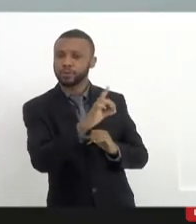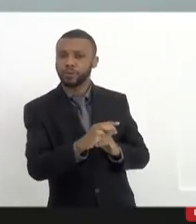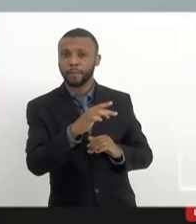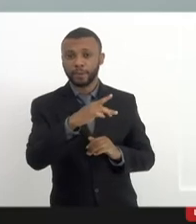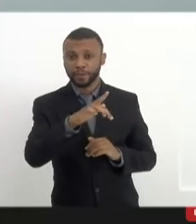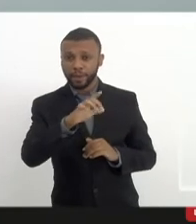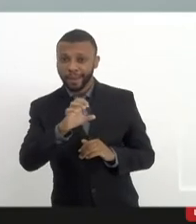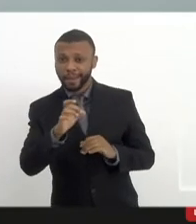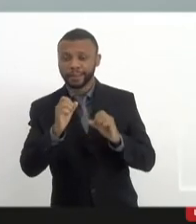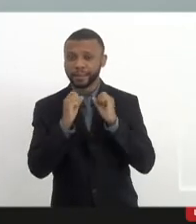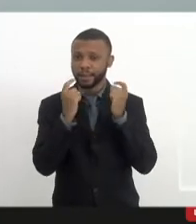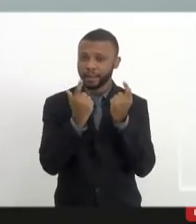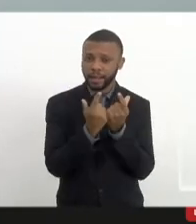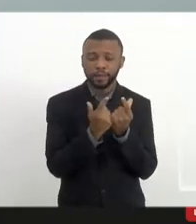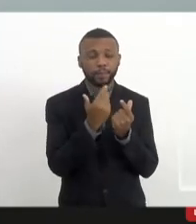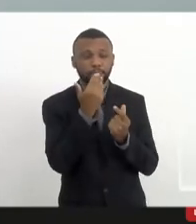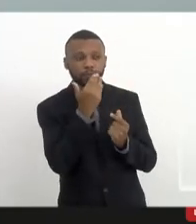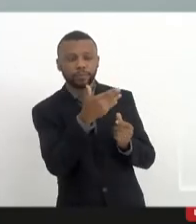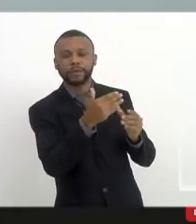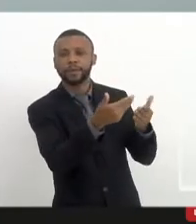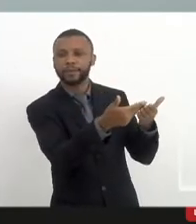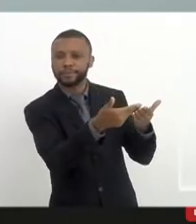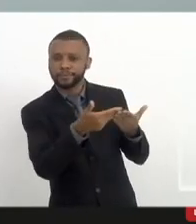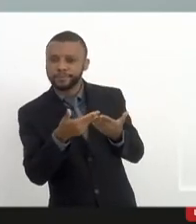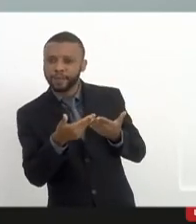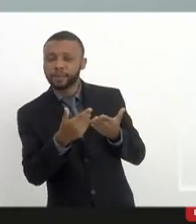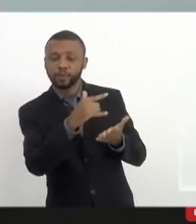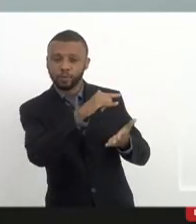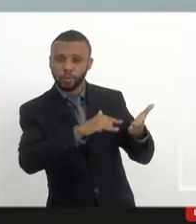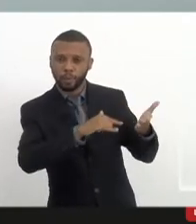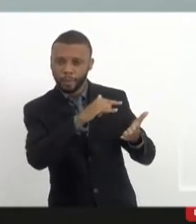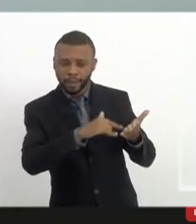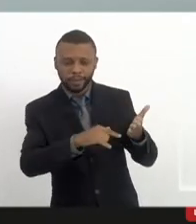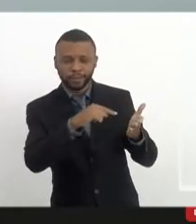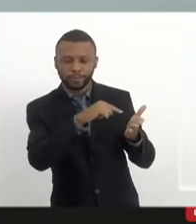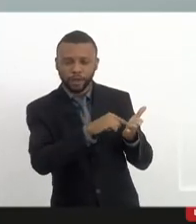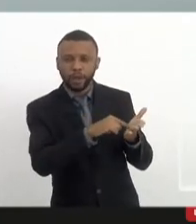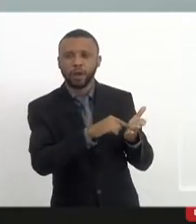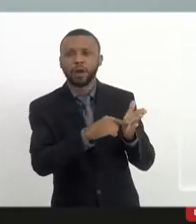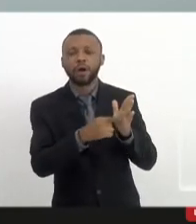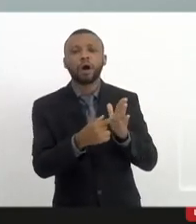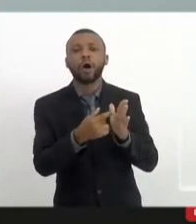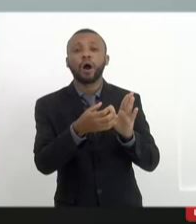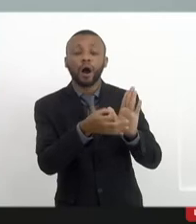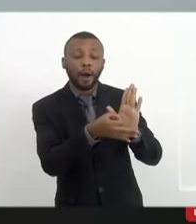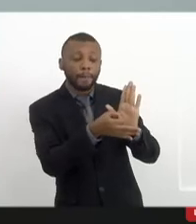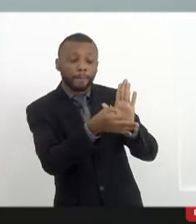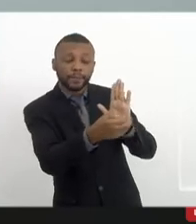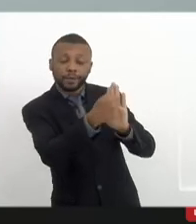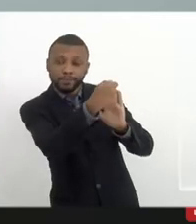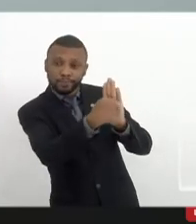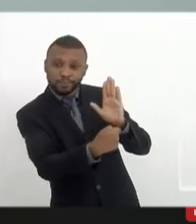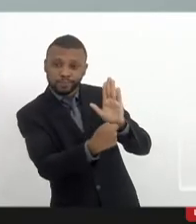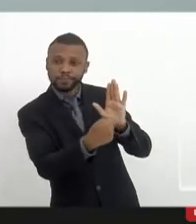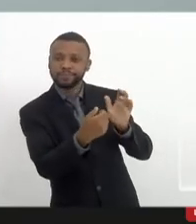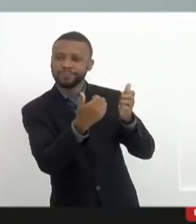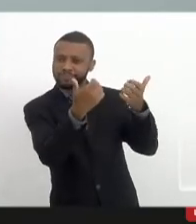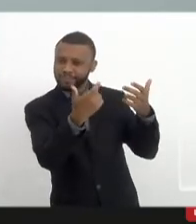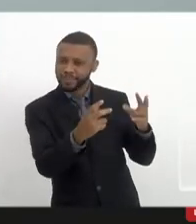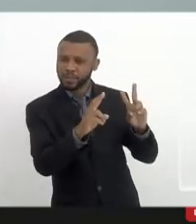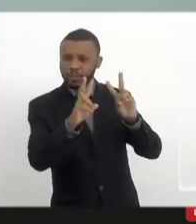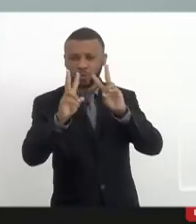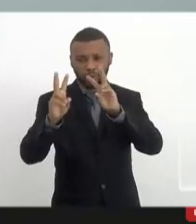pedindo que ele enviasse aqui para a frente parlamentar e assim que ele me enviar faça chegar a todo mundo, o parecer mencionado pelo deputado Mink,